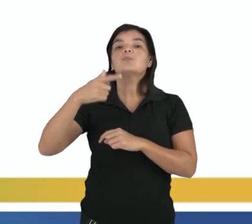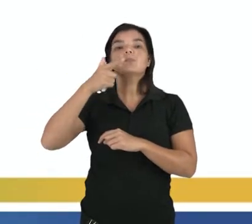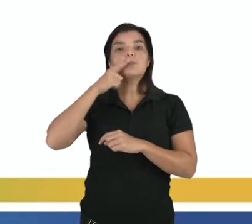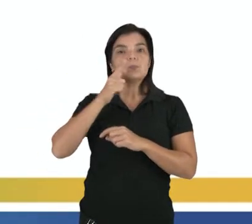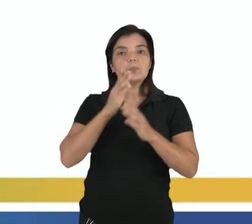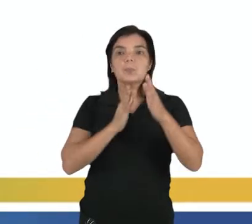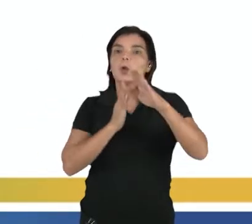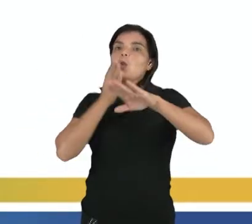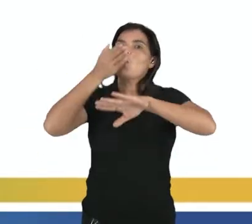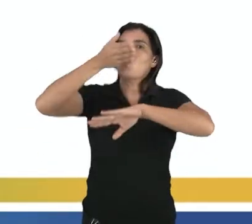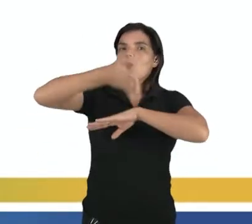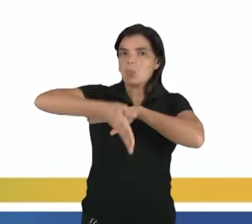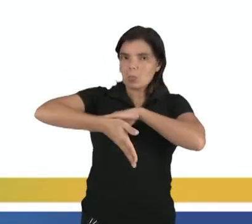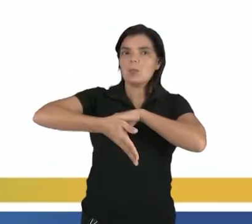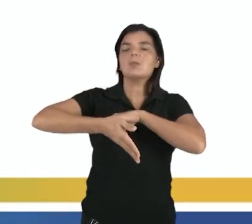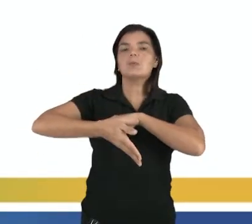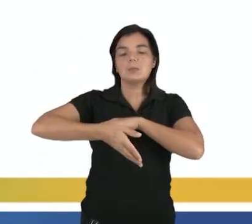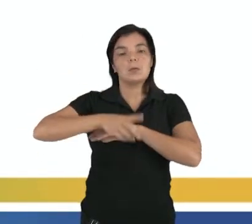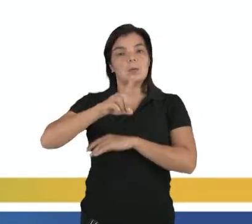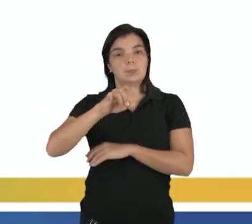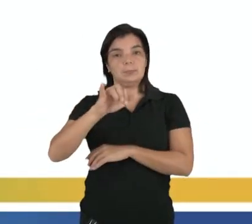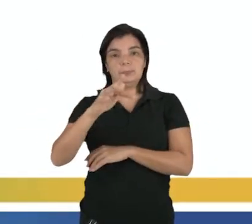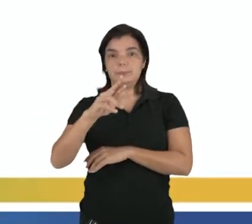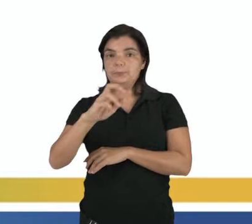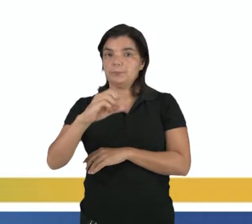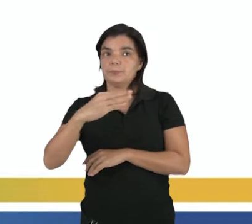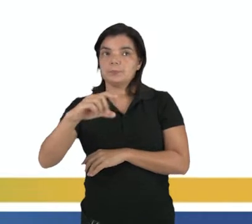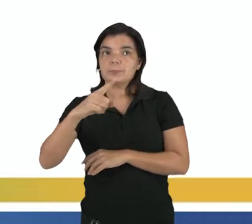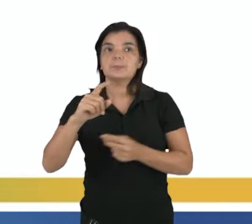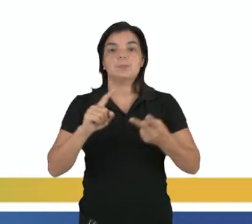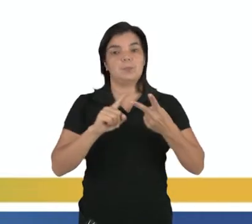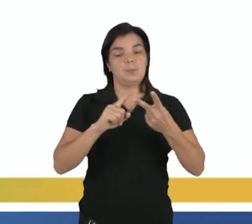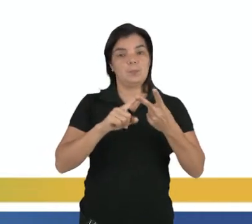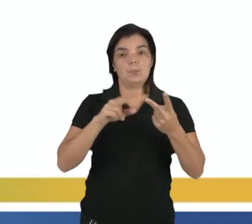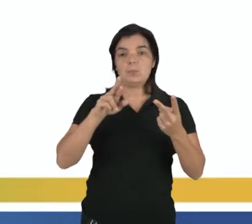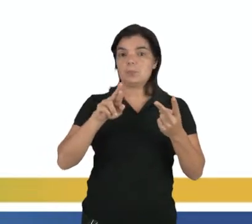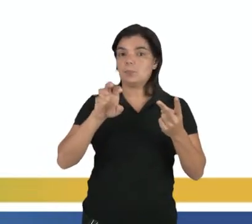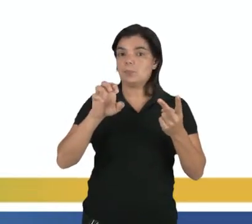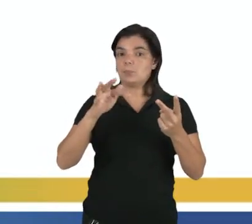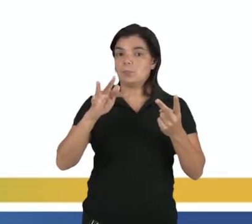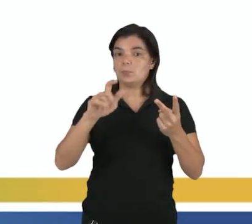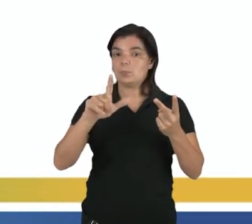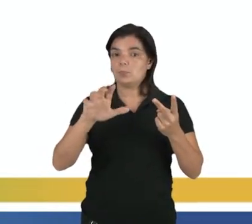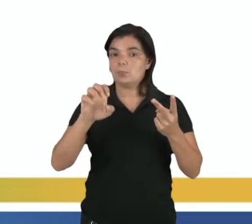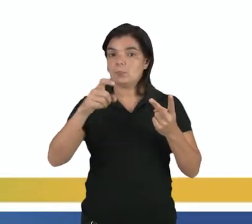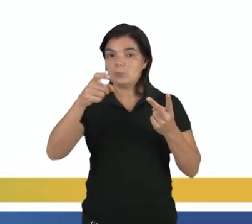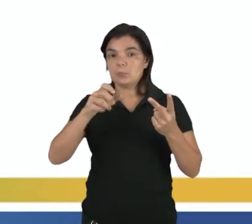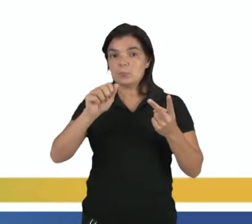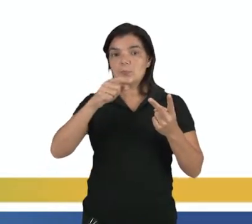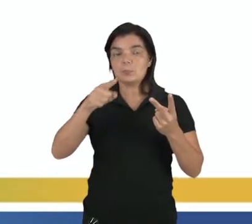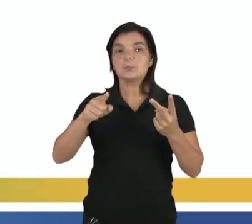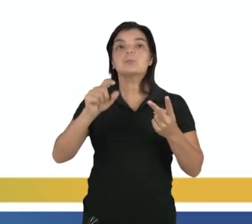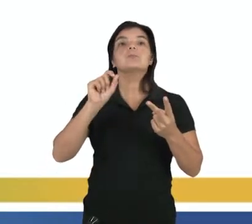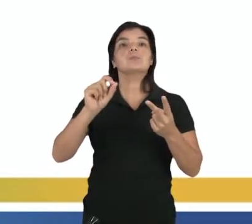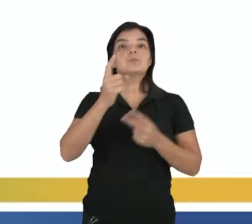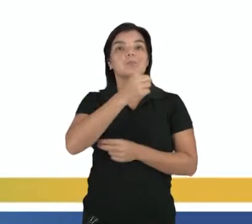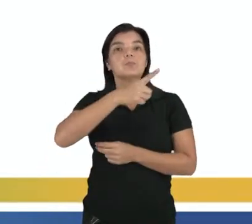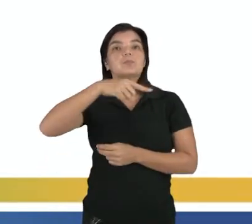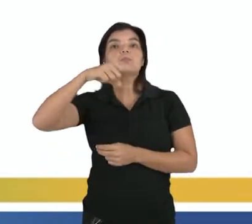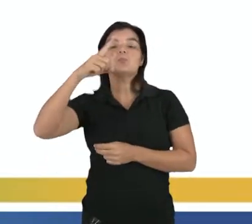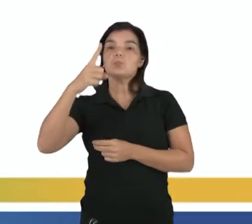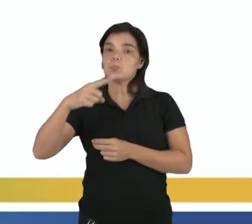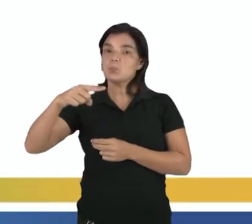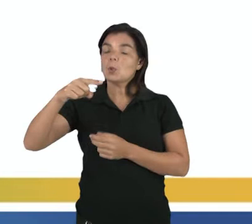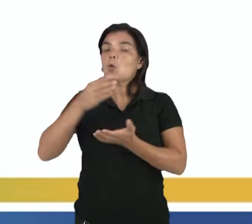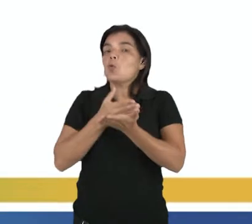contorna aquele muro, tá. Isso é difração. Reflexão nós estudamos, né, na aula anterior. Então, a onda, ela volta a se